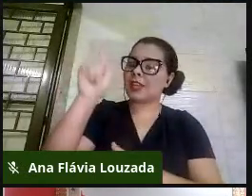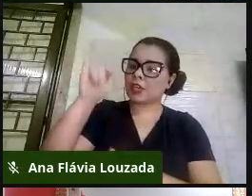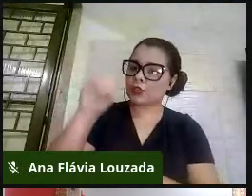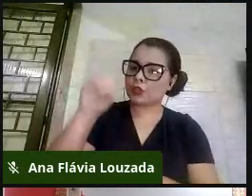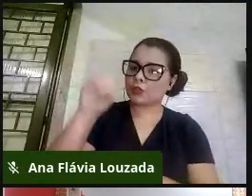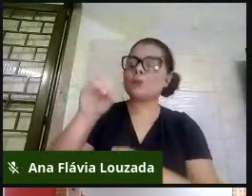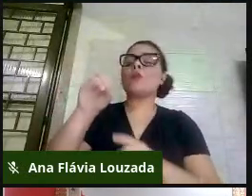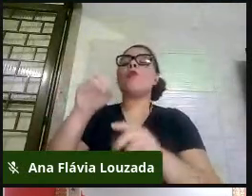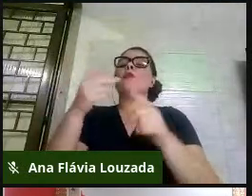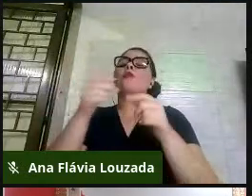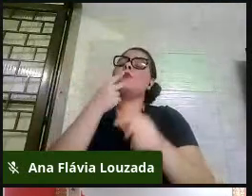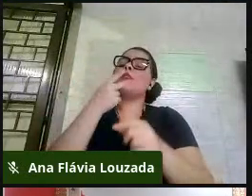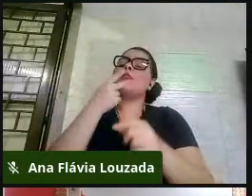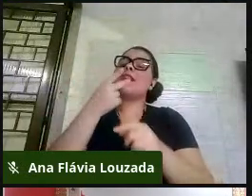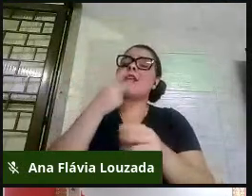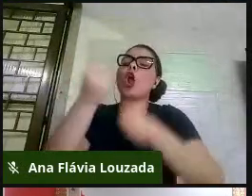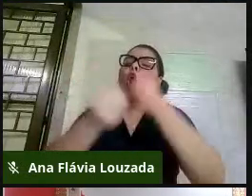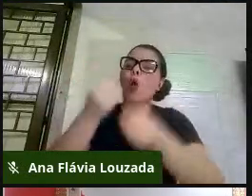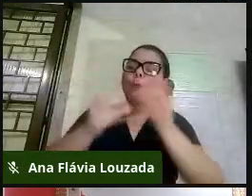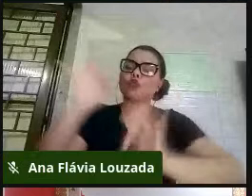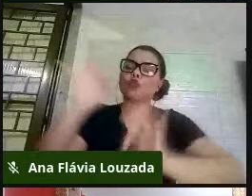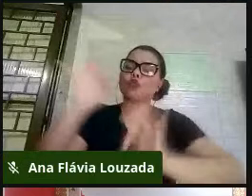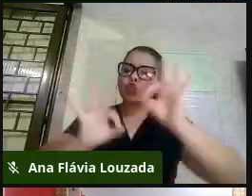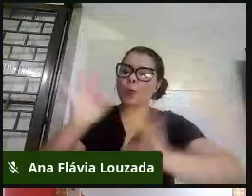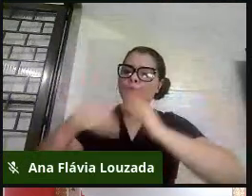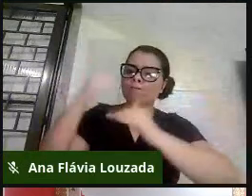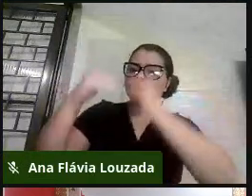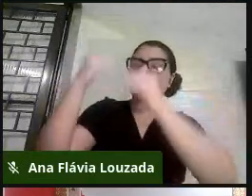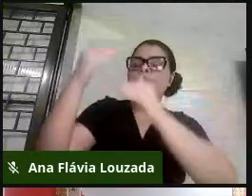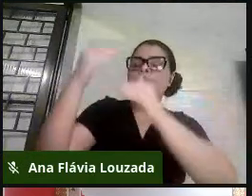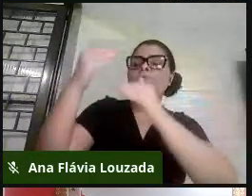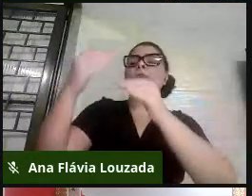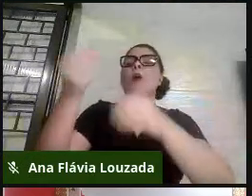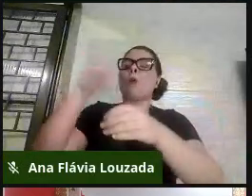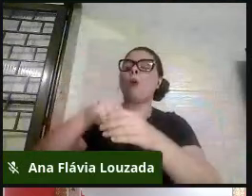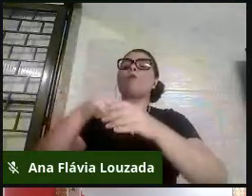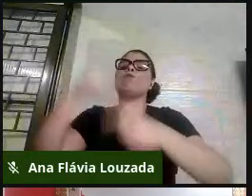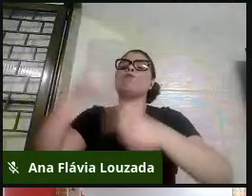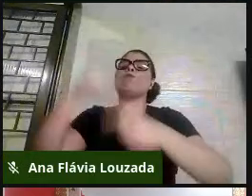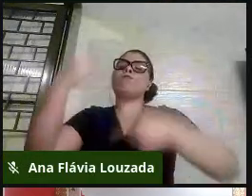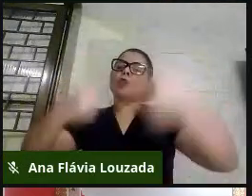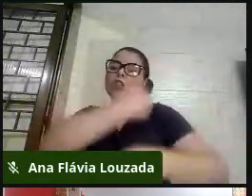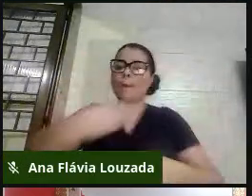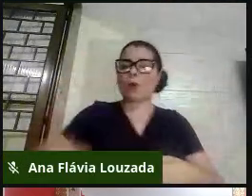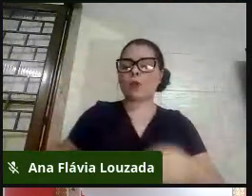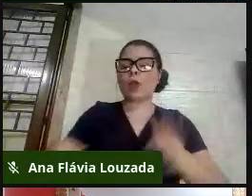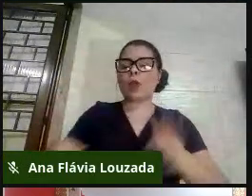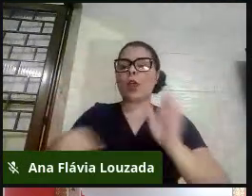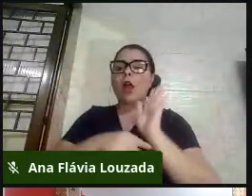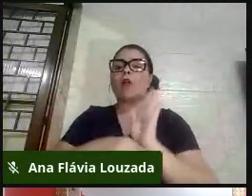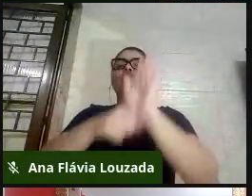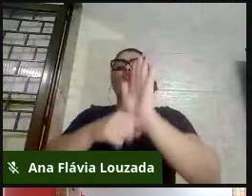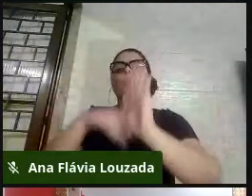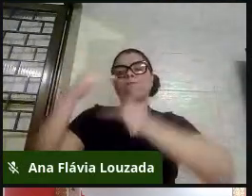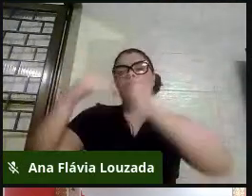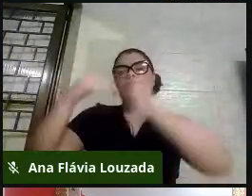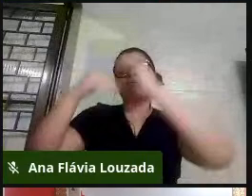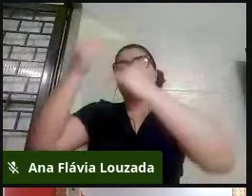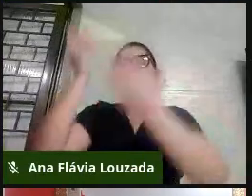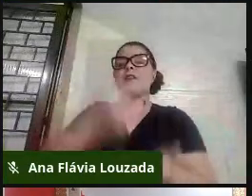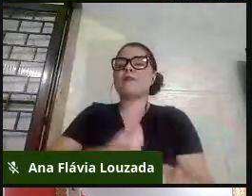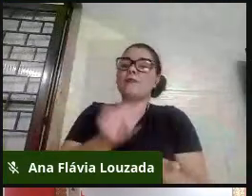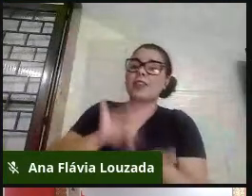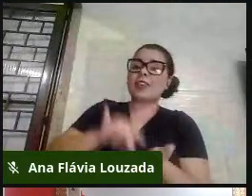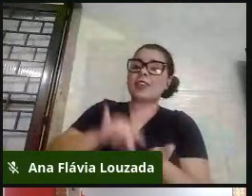políticas públicas efetivas, podem transformar o cotidiano dos nossos alunos. É isso que a gente acredita. Quando nós sonhamos juntos, somos imbatíveis.